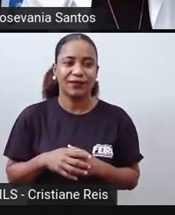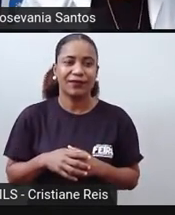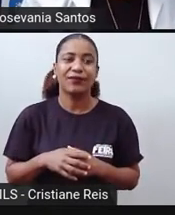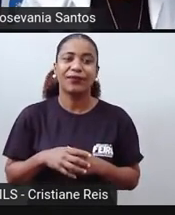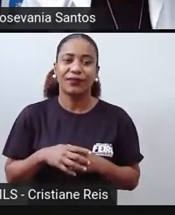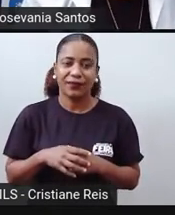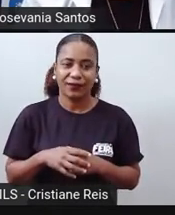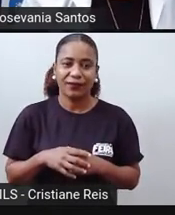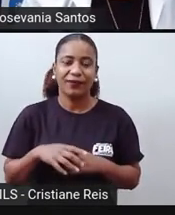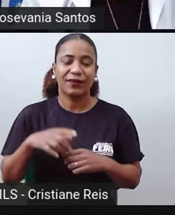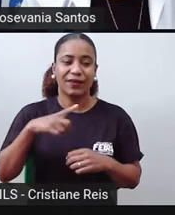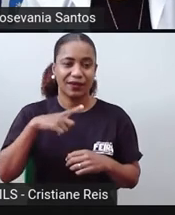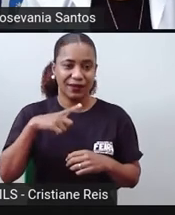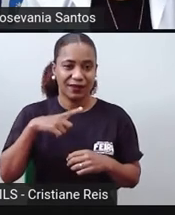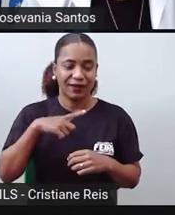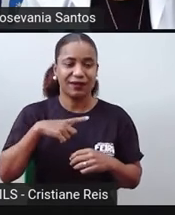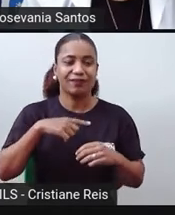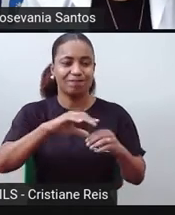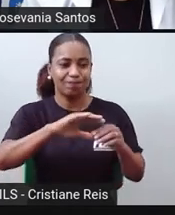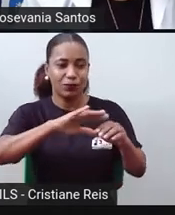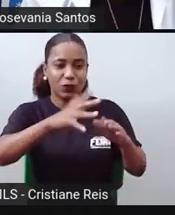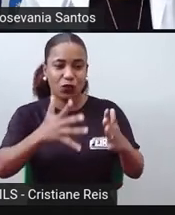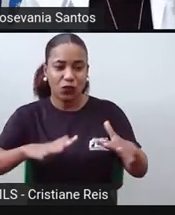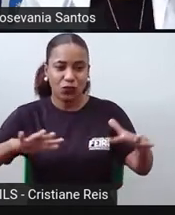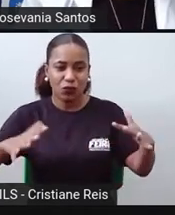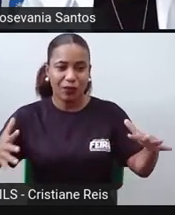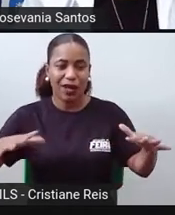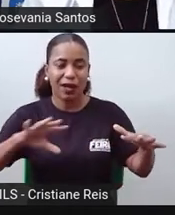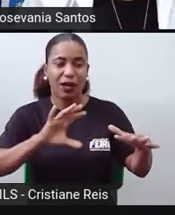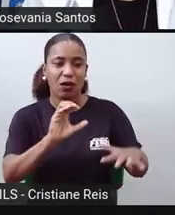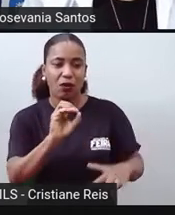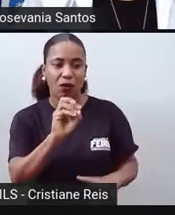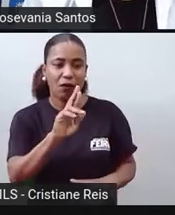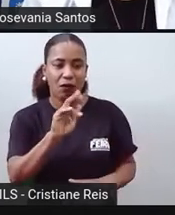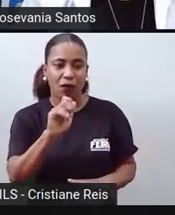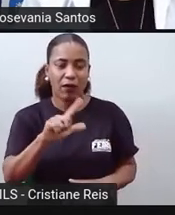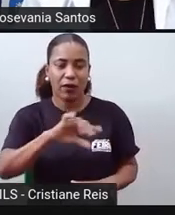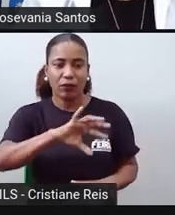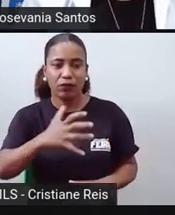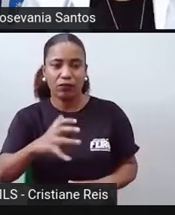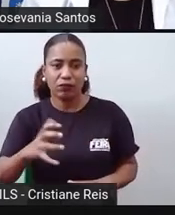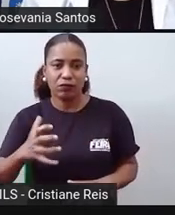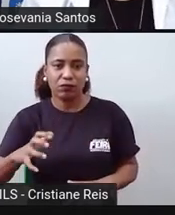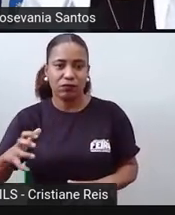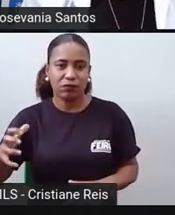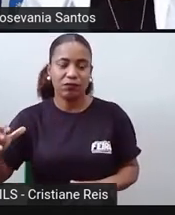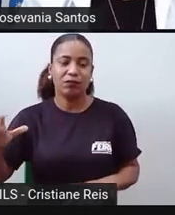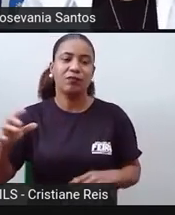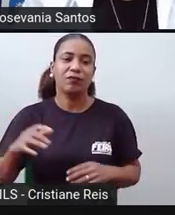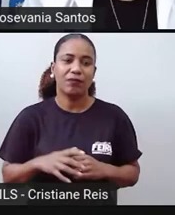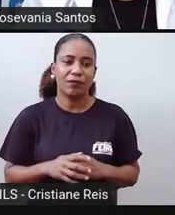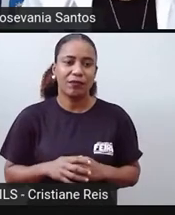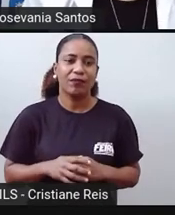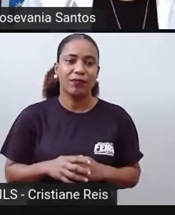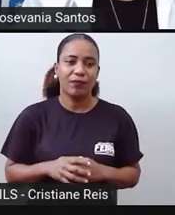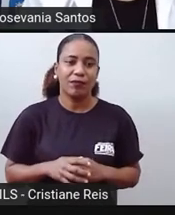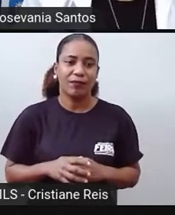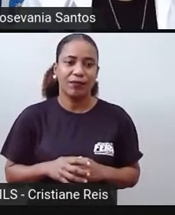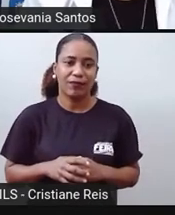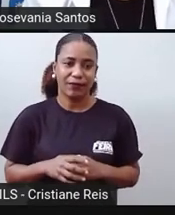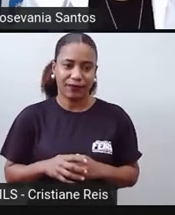tem essa barreira de corais que é considerada a maior do mundo, que é onde você vai perceber ali, até do